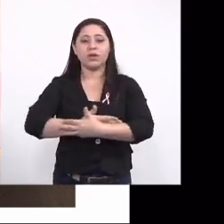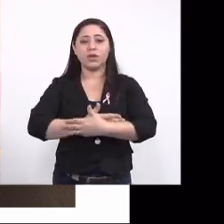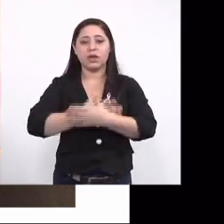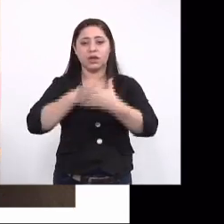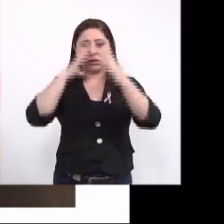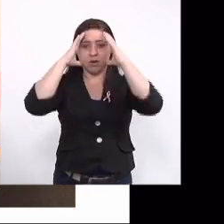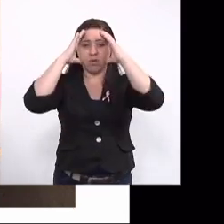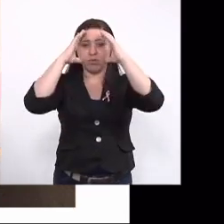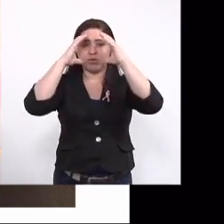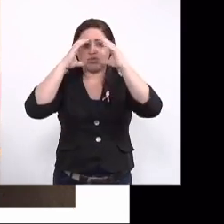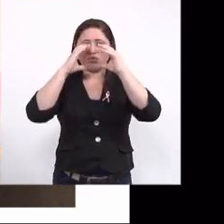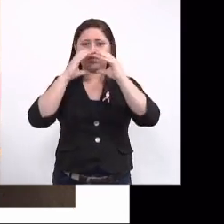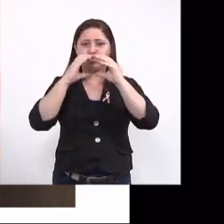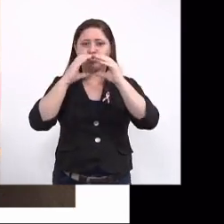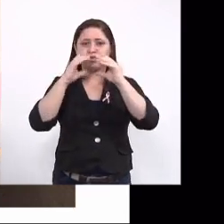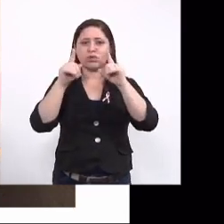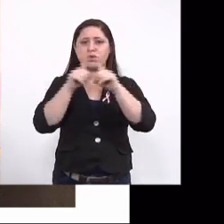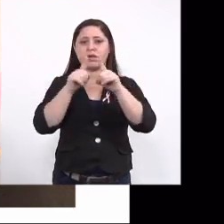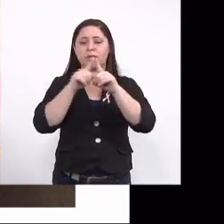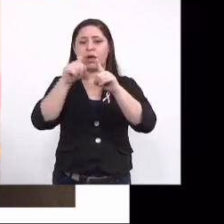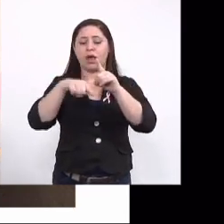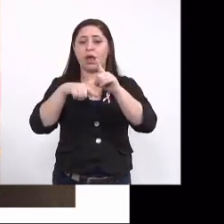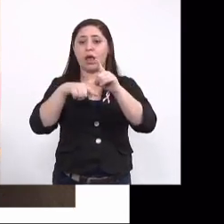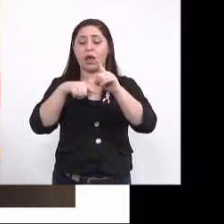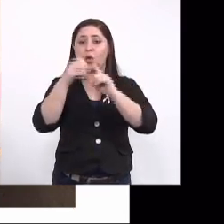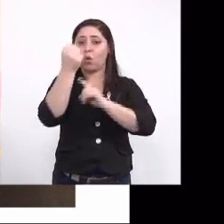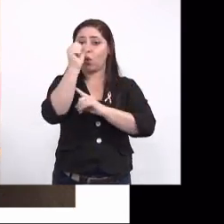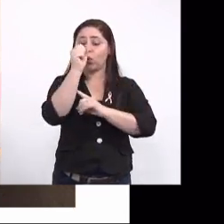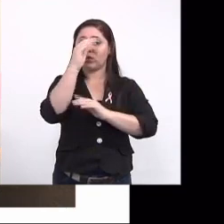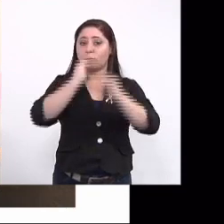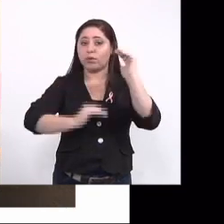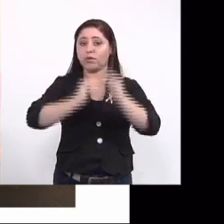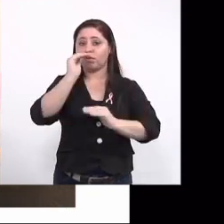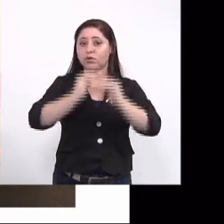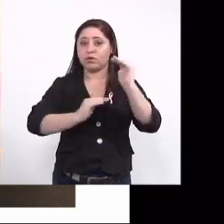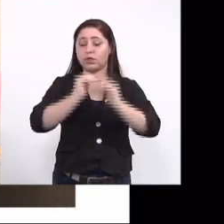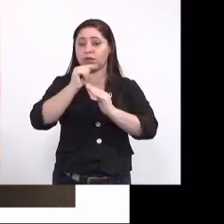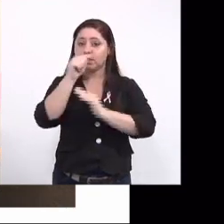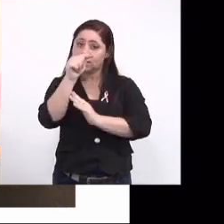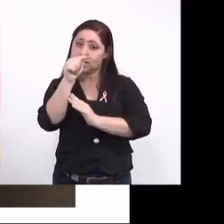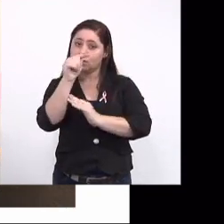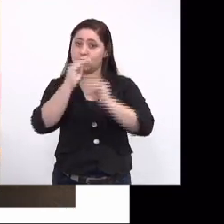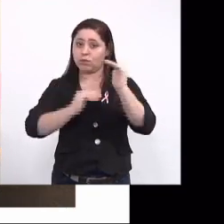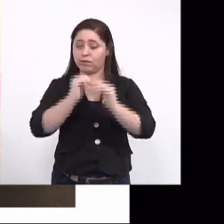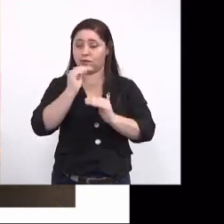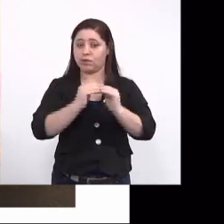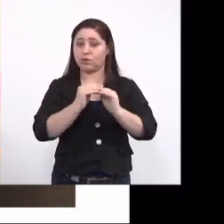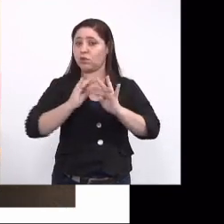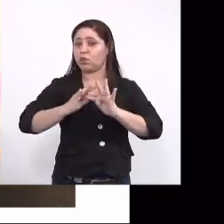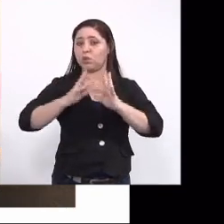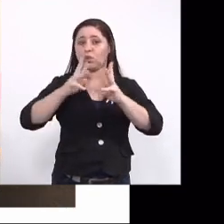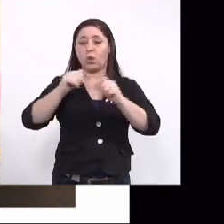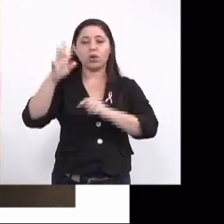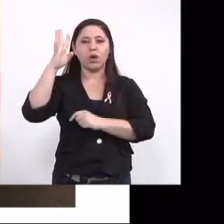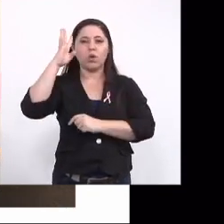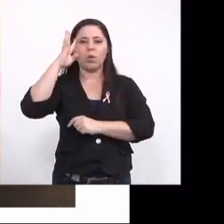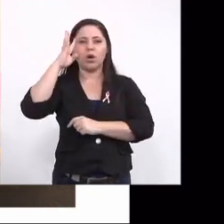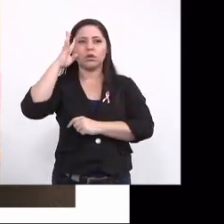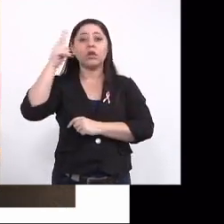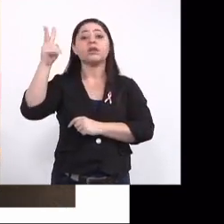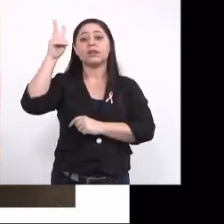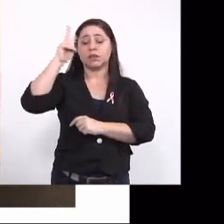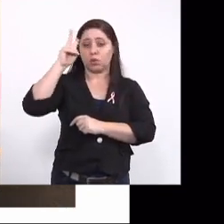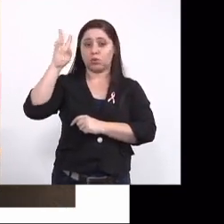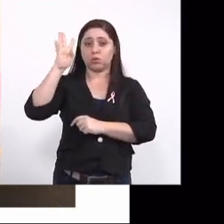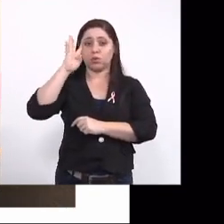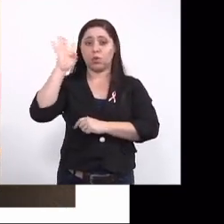microcefania e aqui são os residentes. São oito residentes de sete profissões e toda segunda